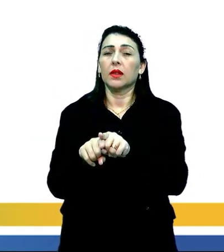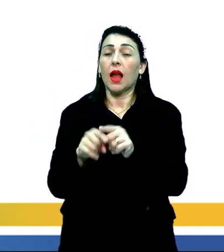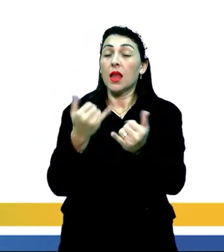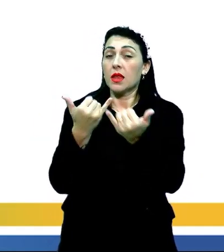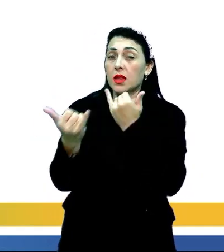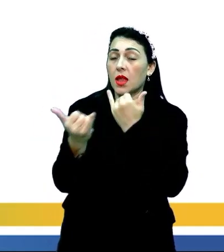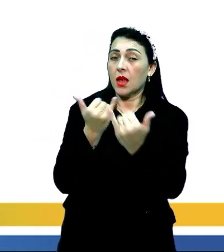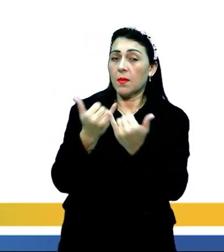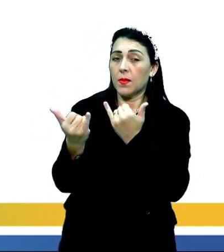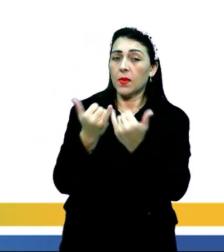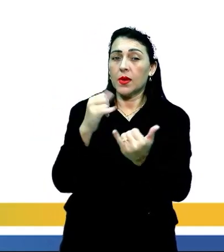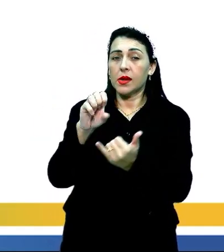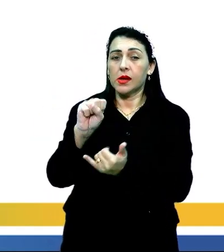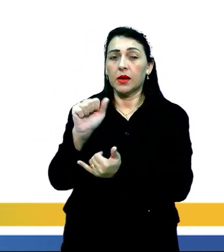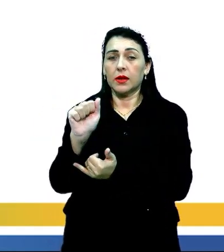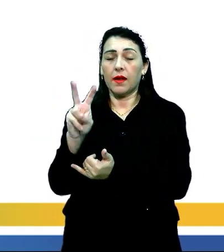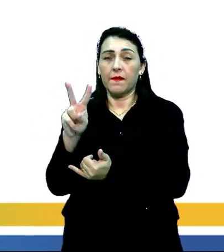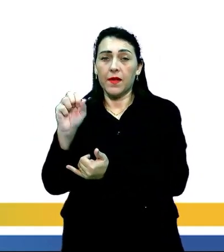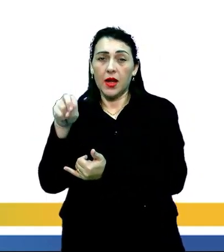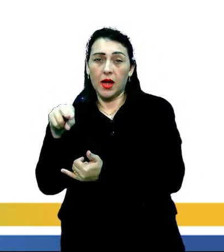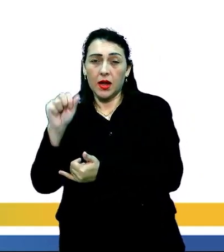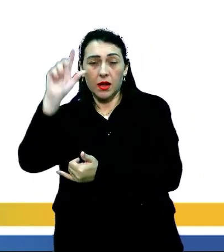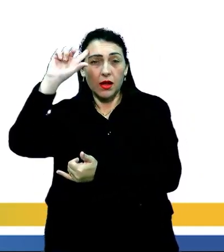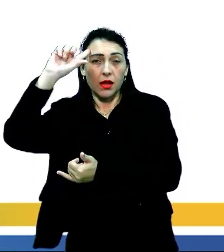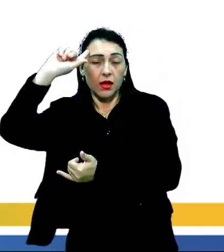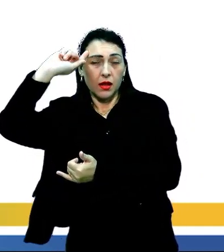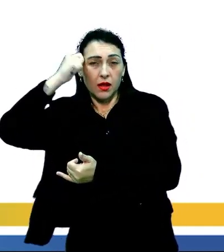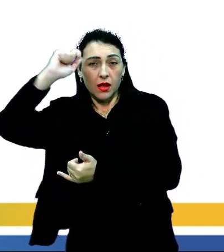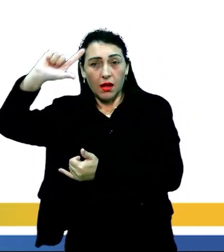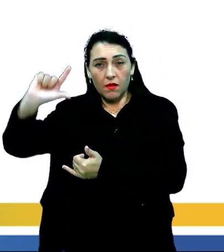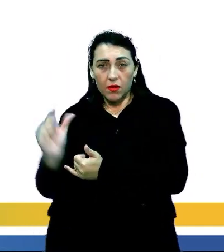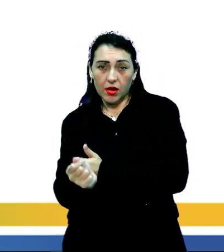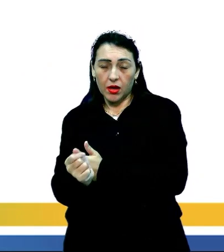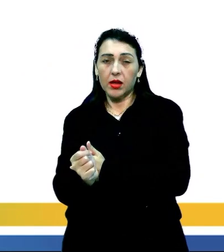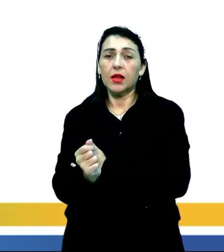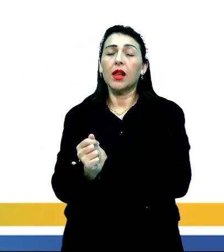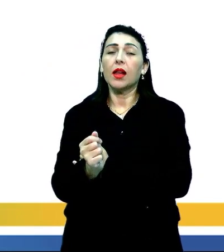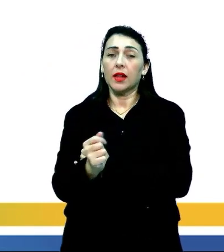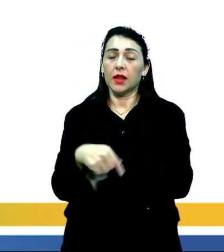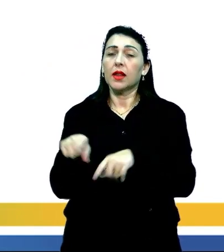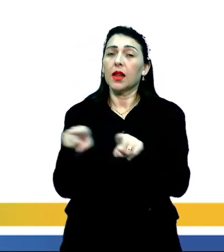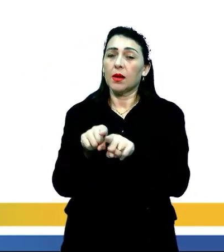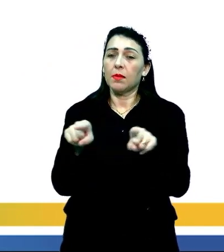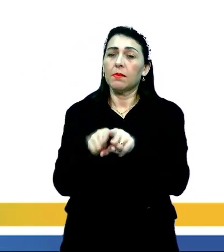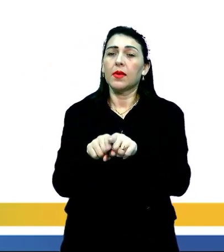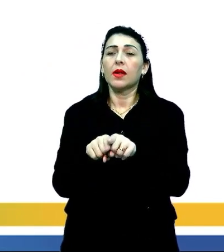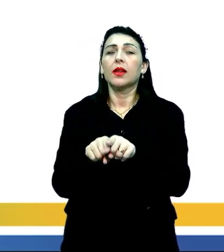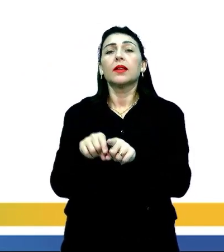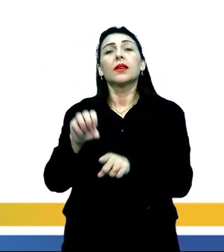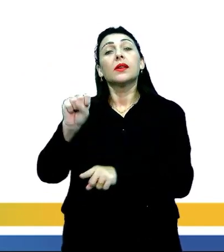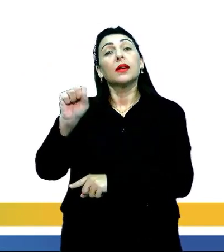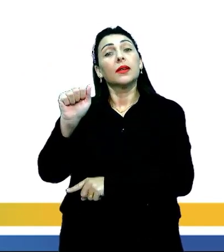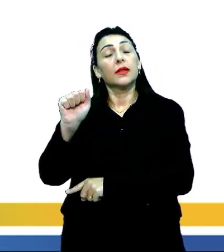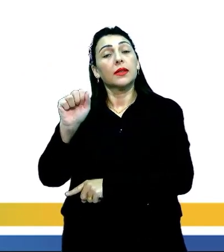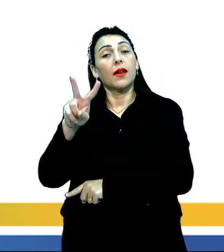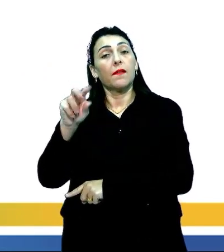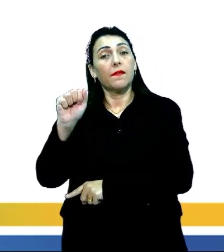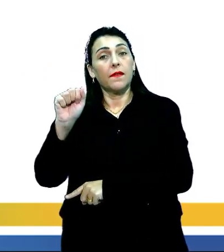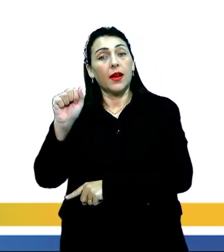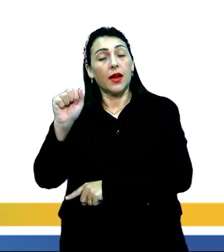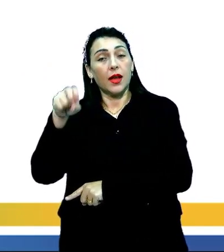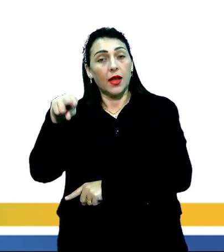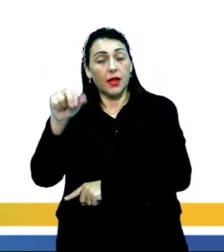semelhança com as savanas africanas, tá? Então, o domínio do Cerrado, ele também é chamado de savana brasileira.